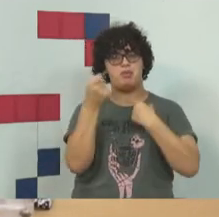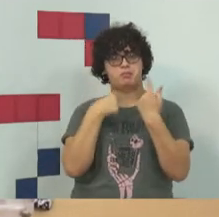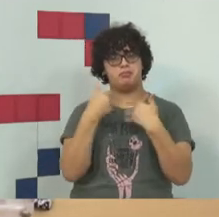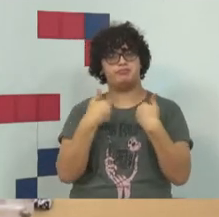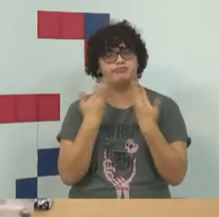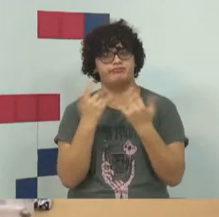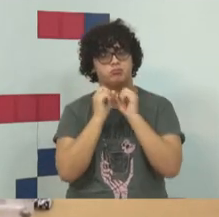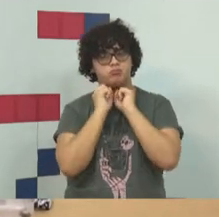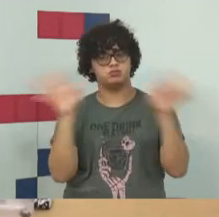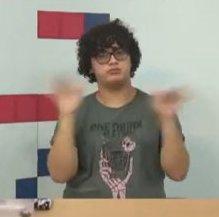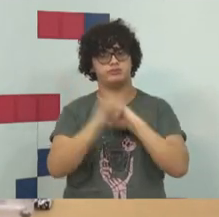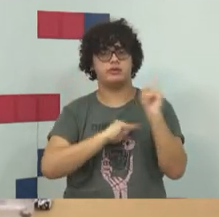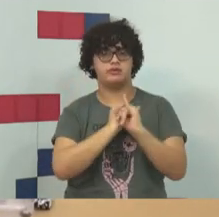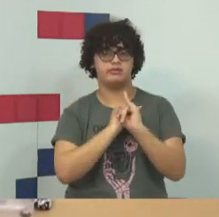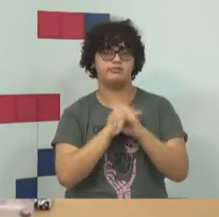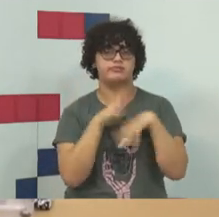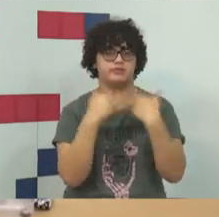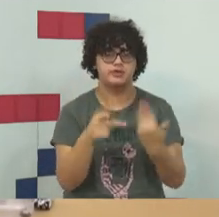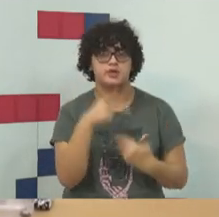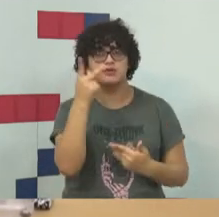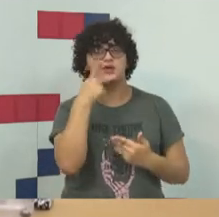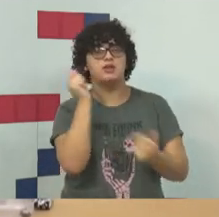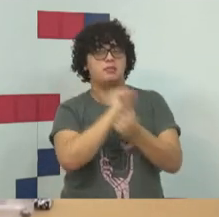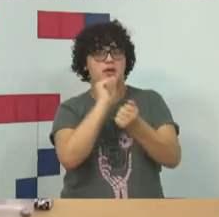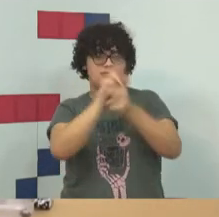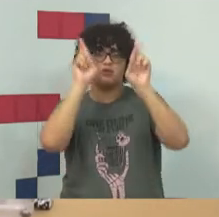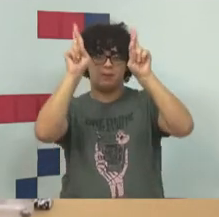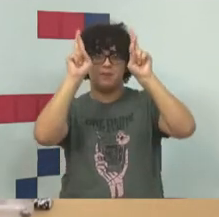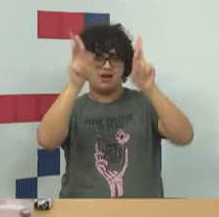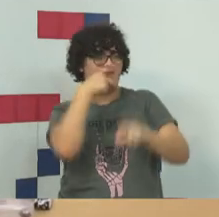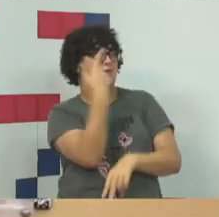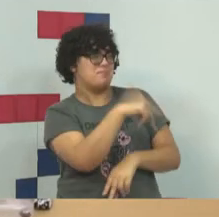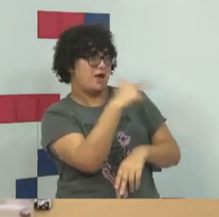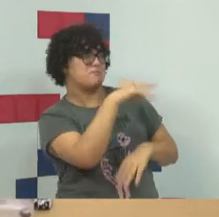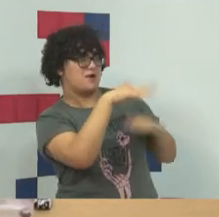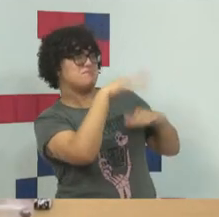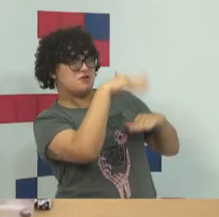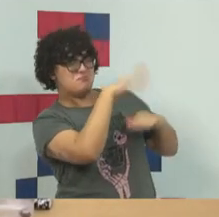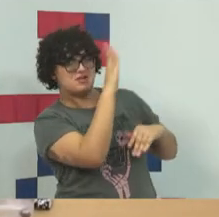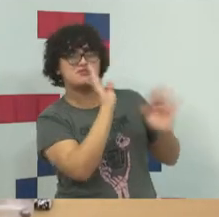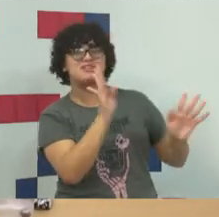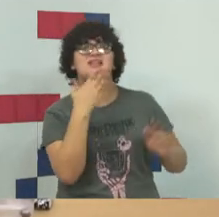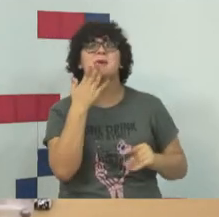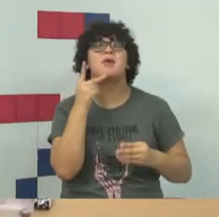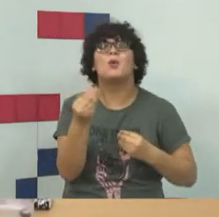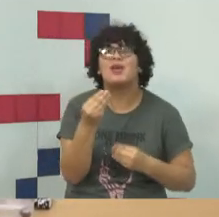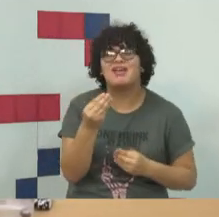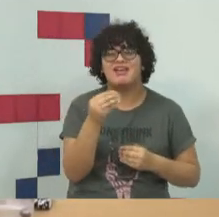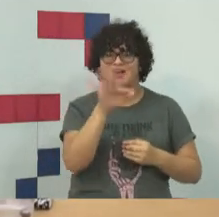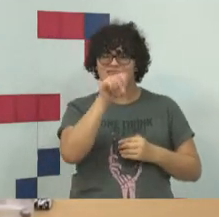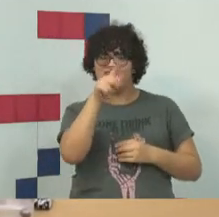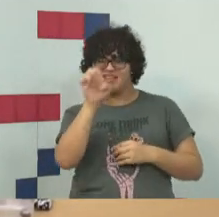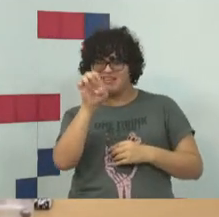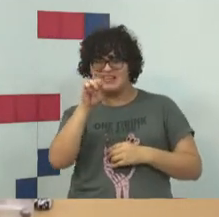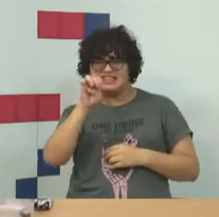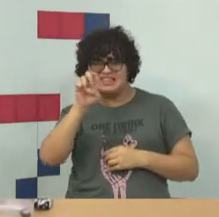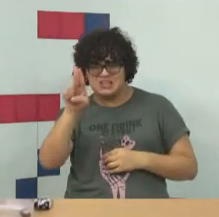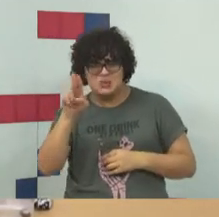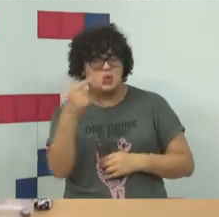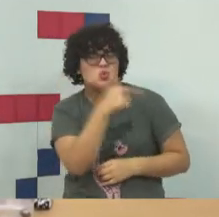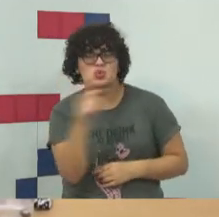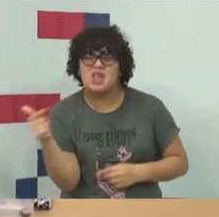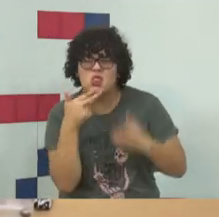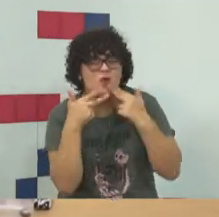pessoas... Bom, eu vou falar sobre fake news muito mais com vocês, mas só quero que vocês saibam uma coisa, fake news não é novidade. Nunca foi